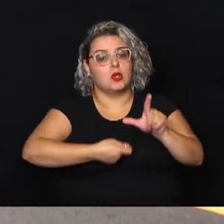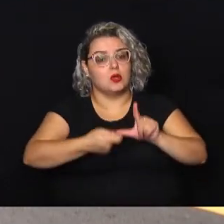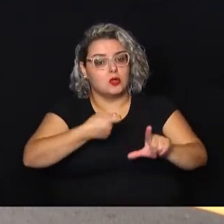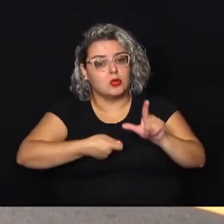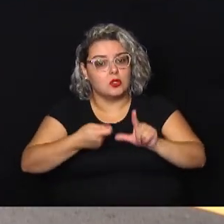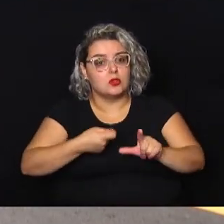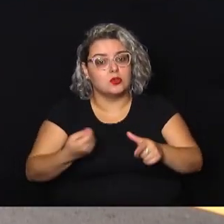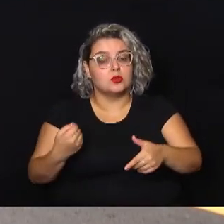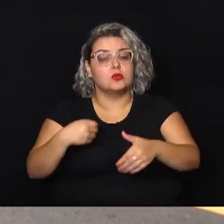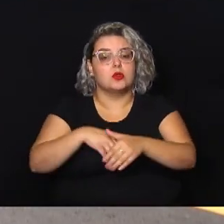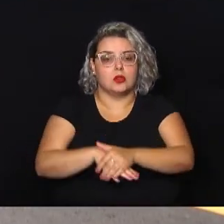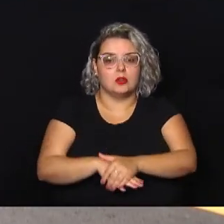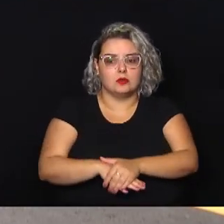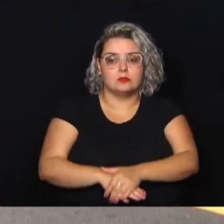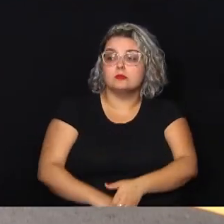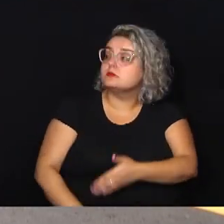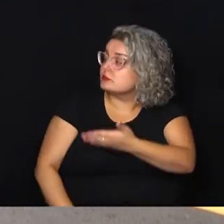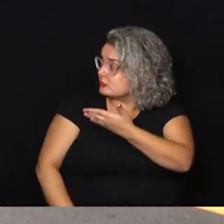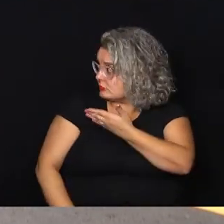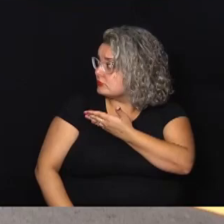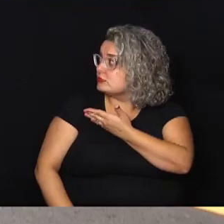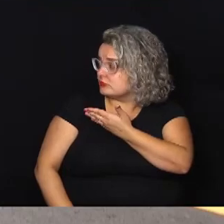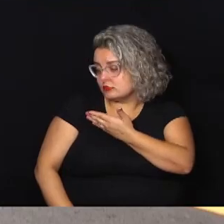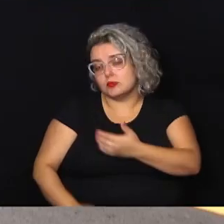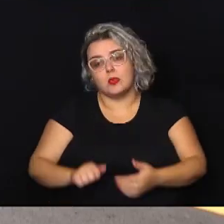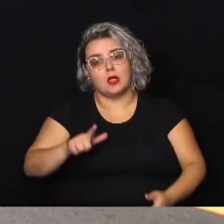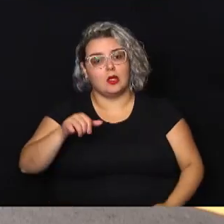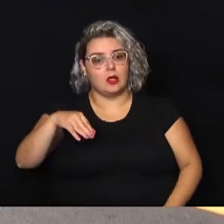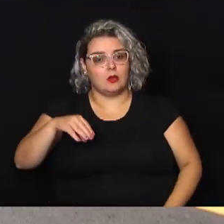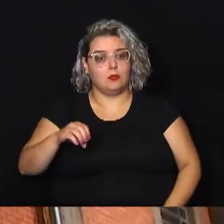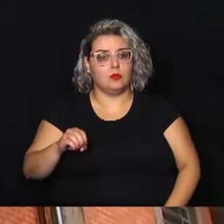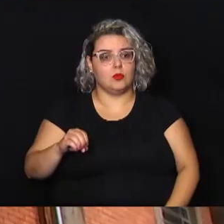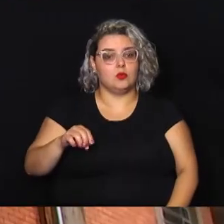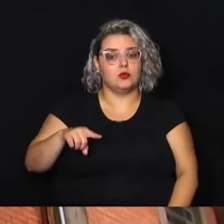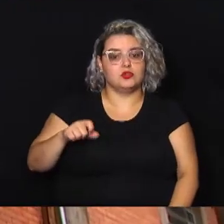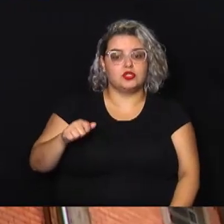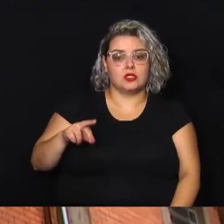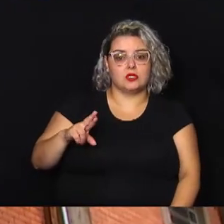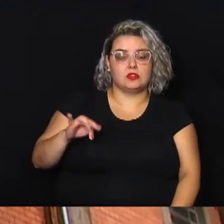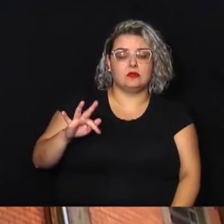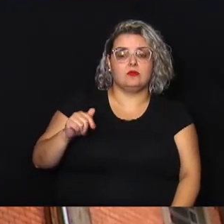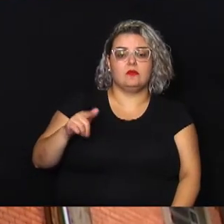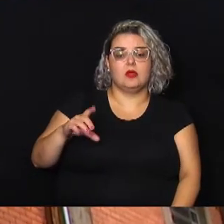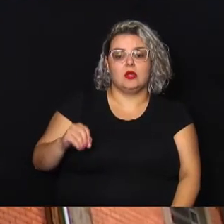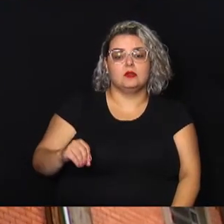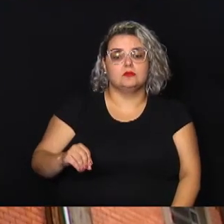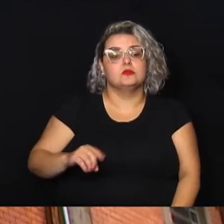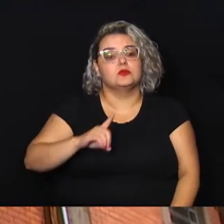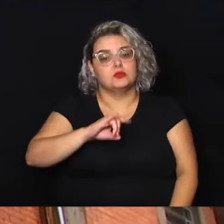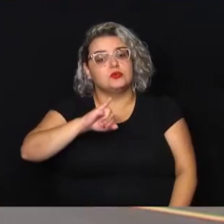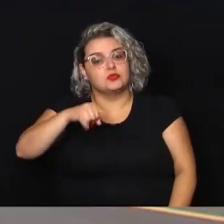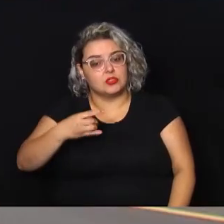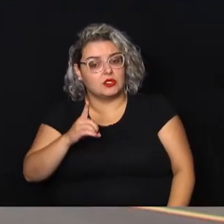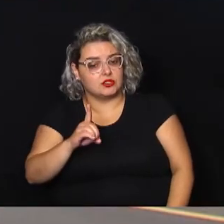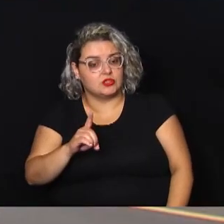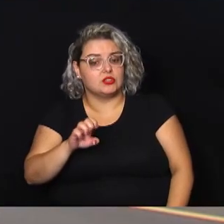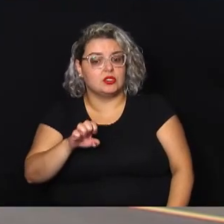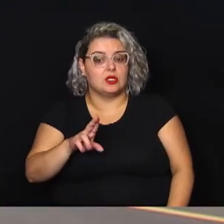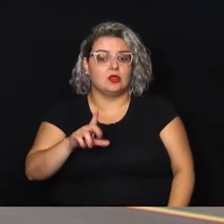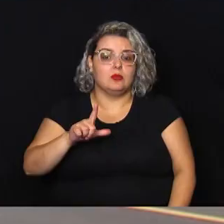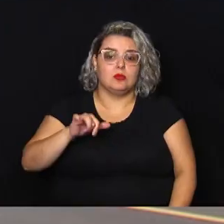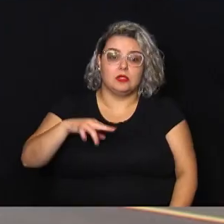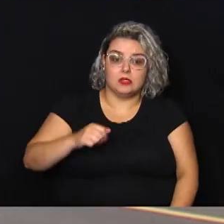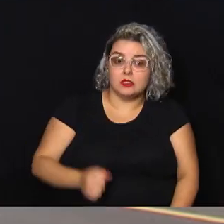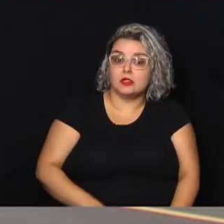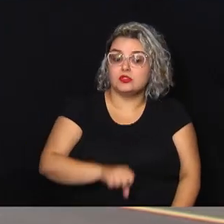armazenamento aqui do Almoxarifado da Saúde de Campinas, que fica no Jardim Olina, com um total de R$